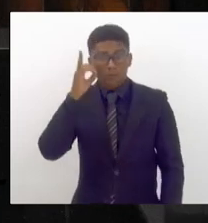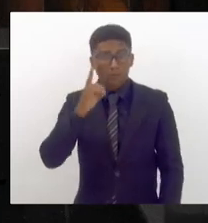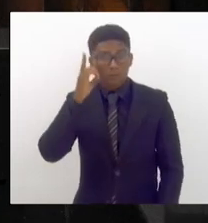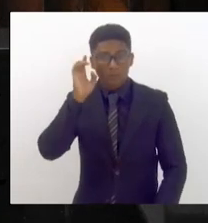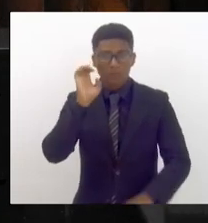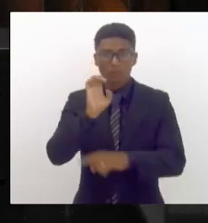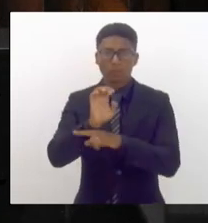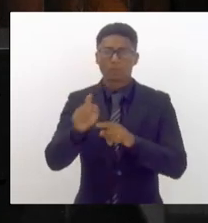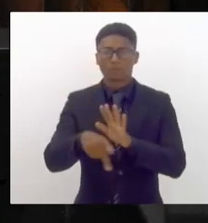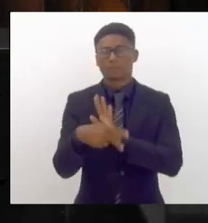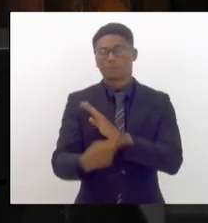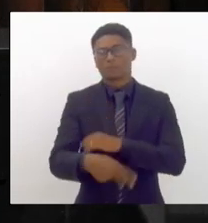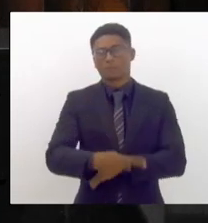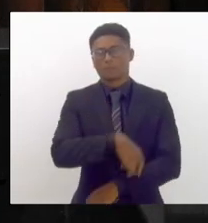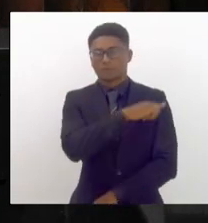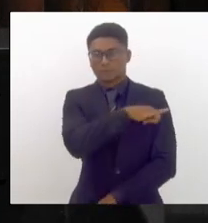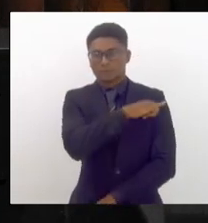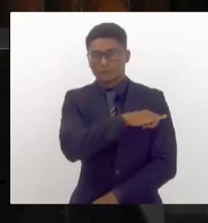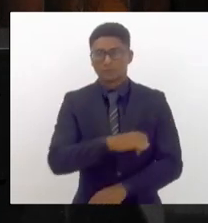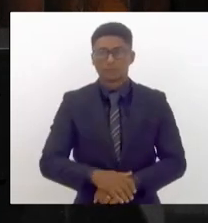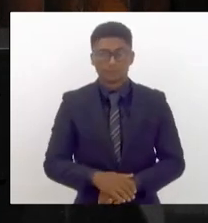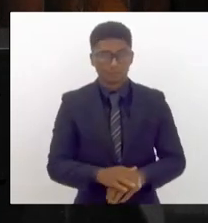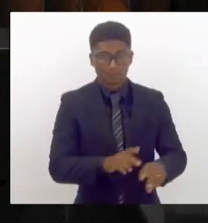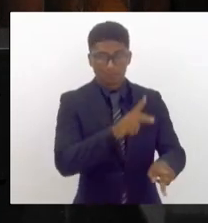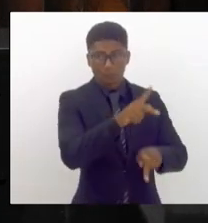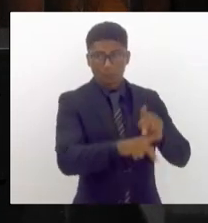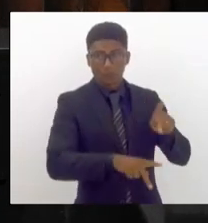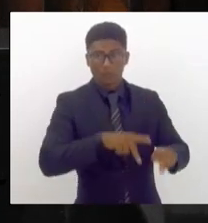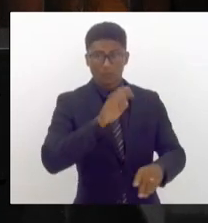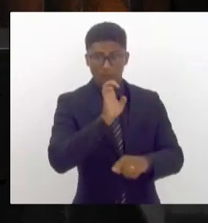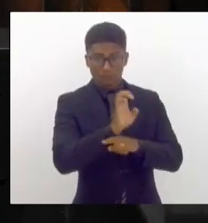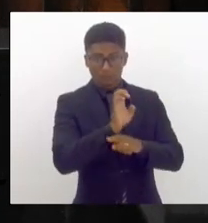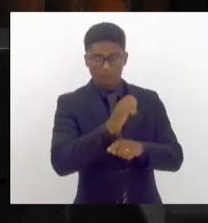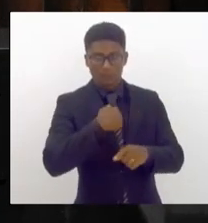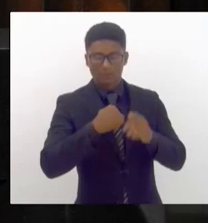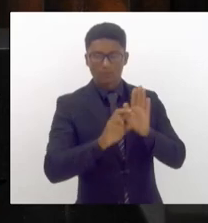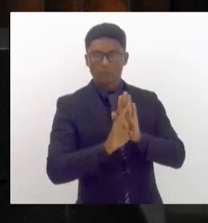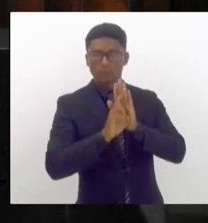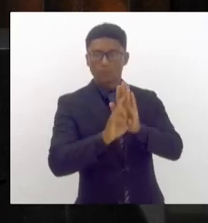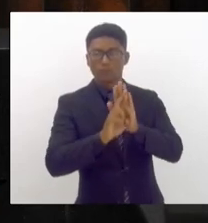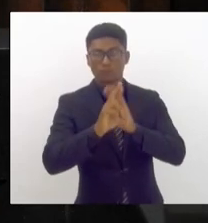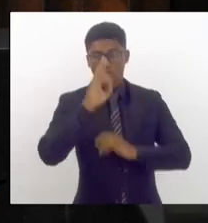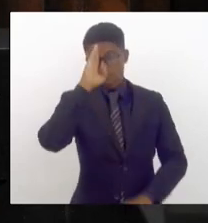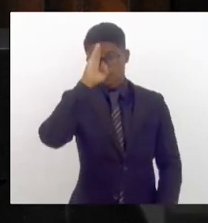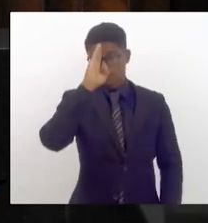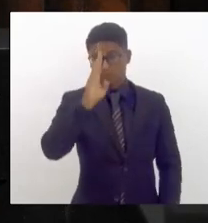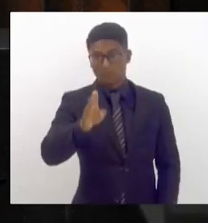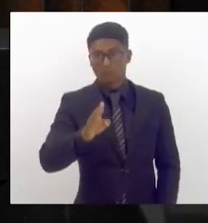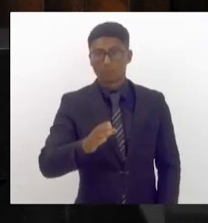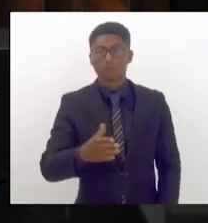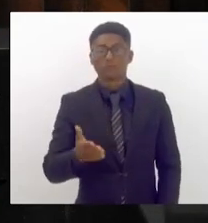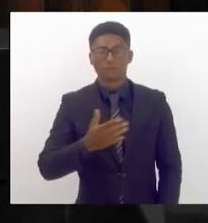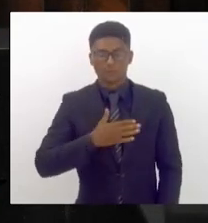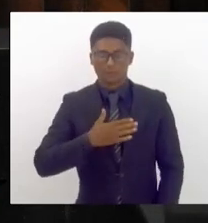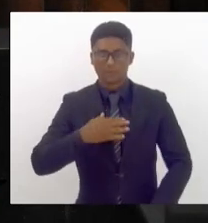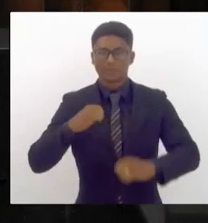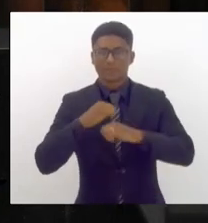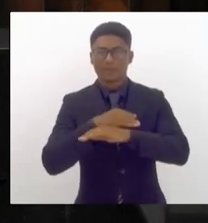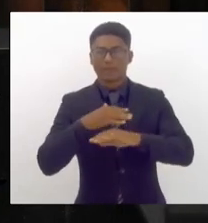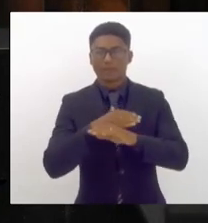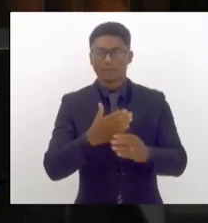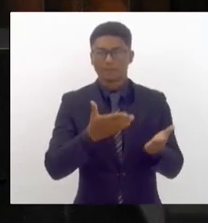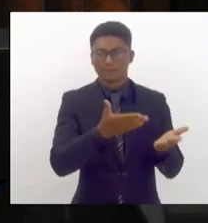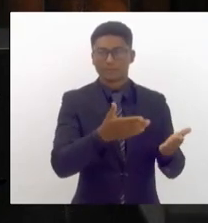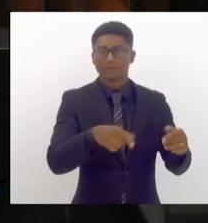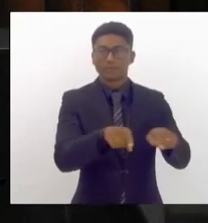de Janeiro. Representarei a população do nosso Estado, em especial a da minha amada Volta Redonda e